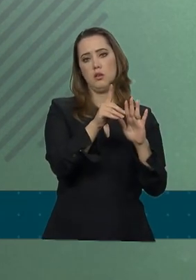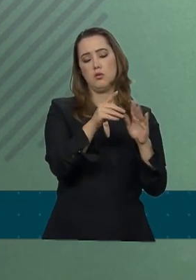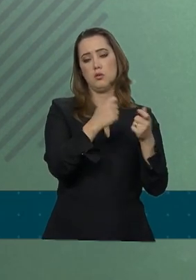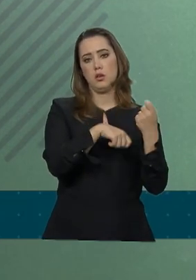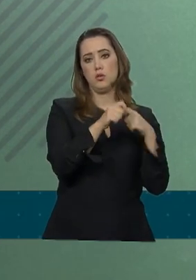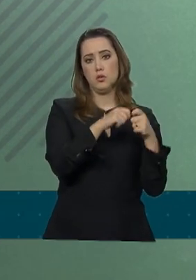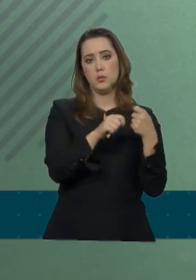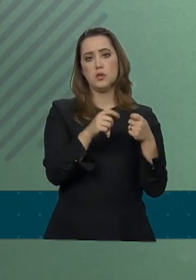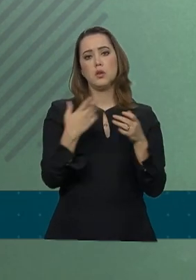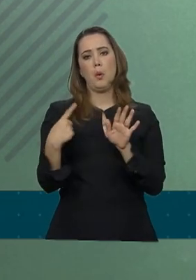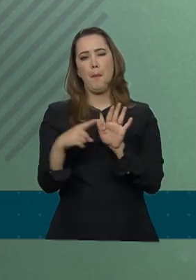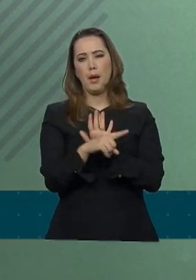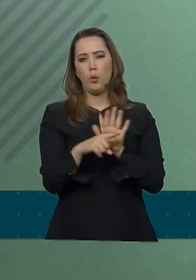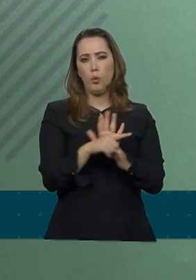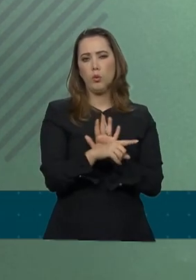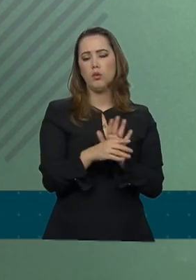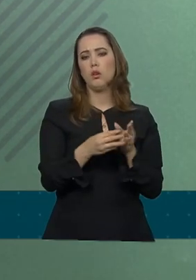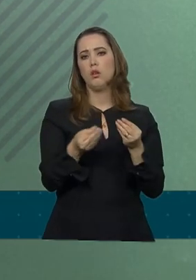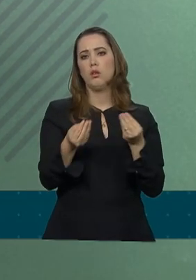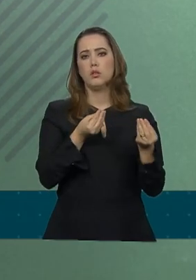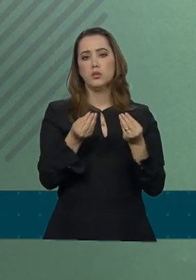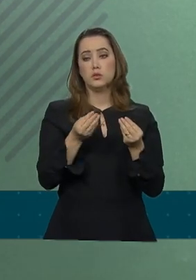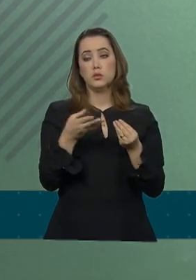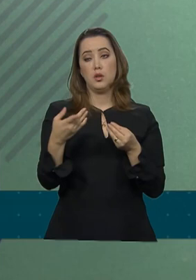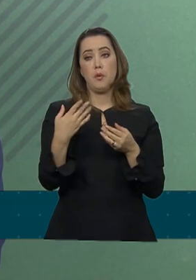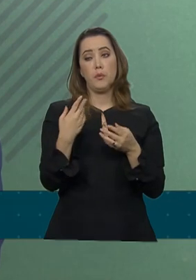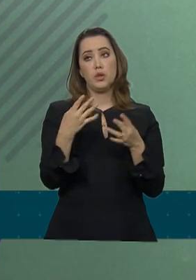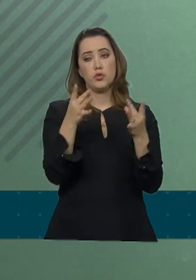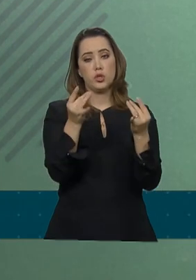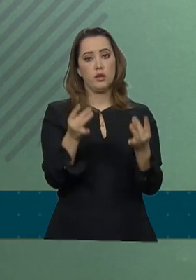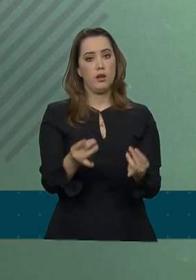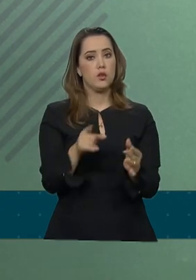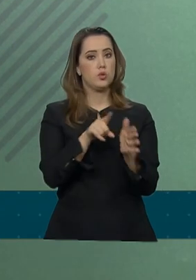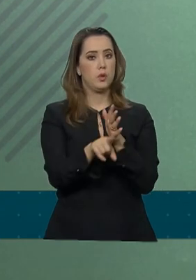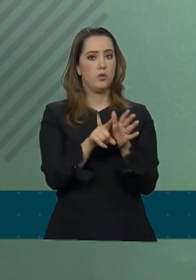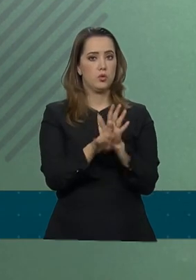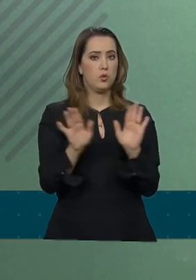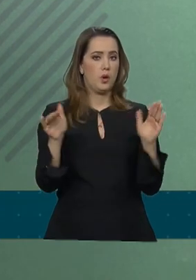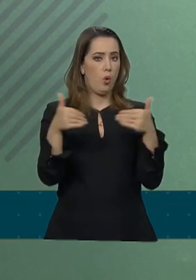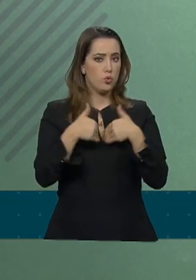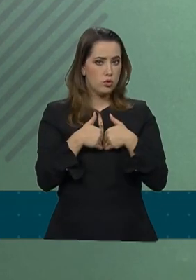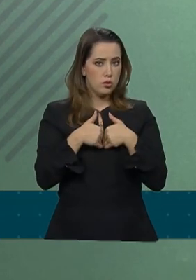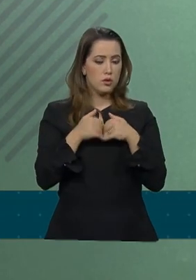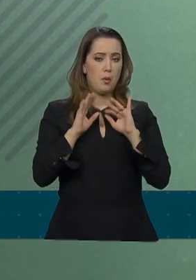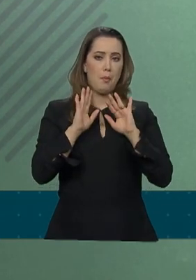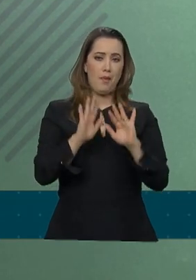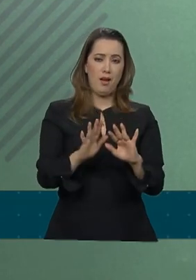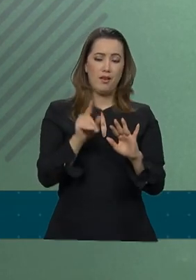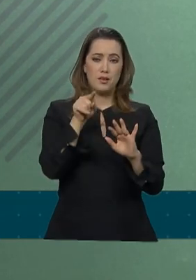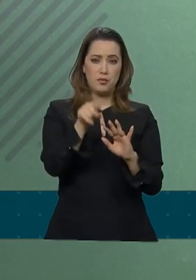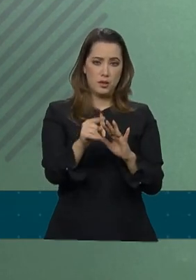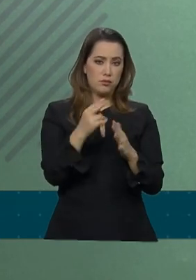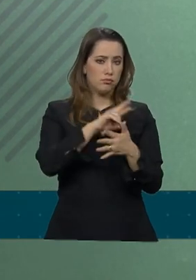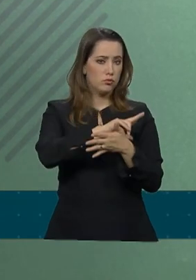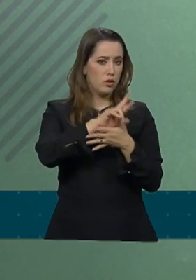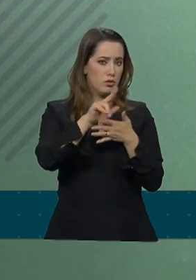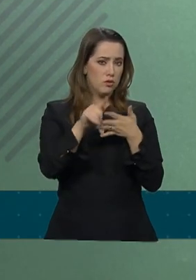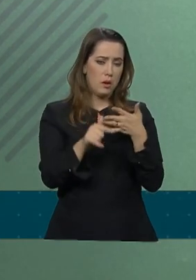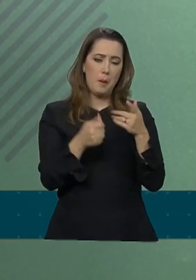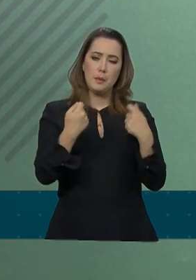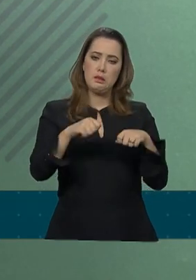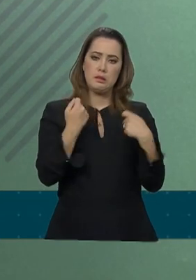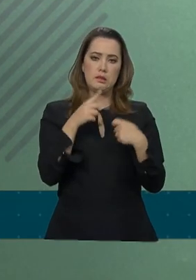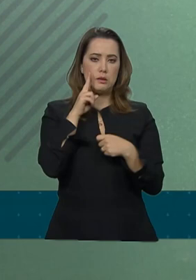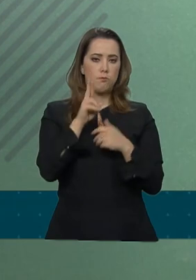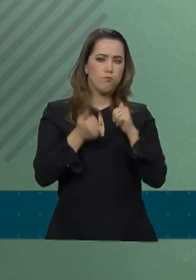autismo, que é o tema que você está nos trazendo a apreciação. Para essa definição, diversos pontos devem